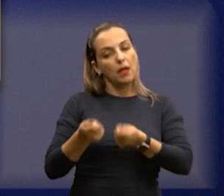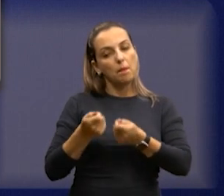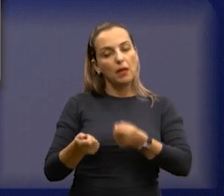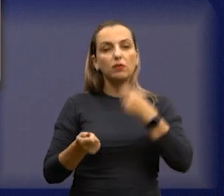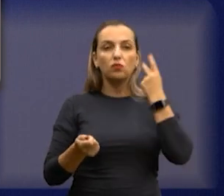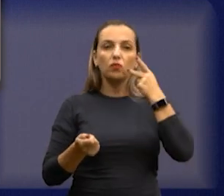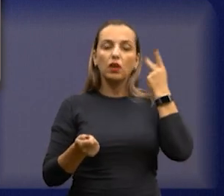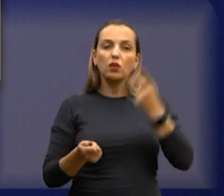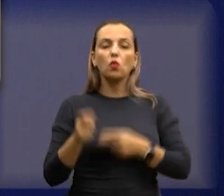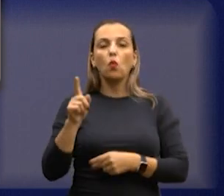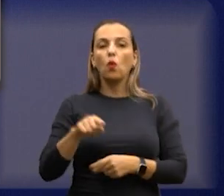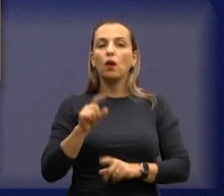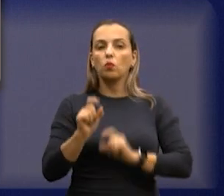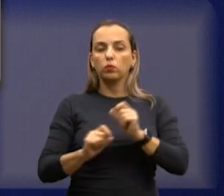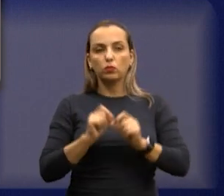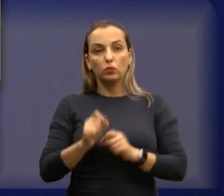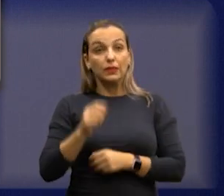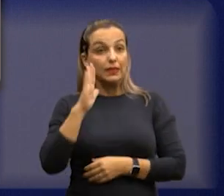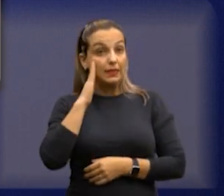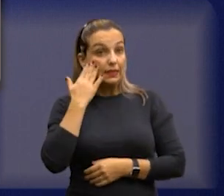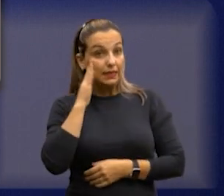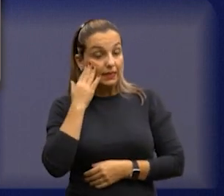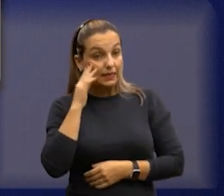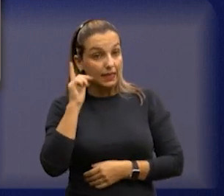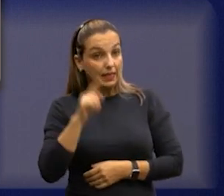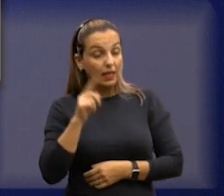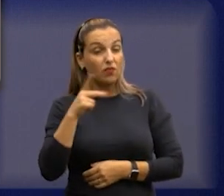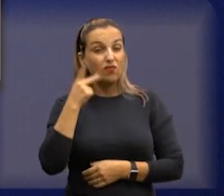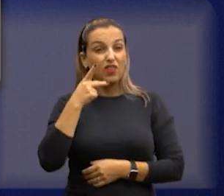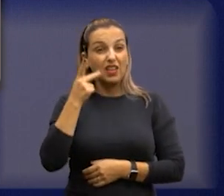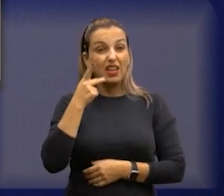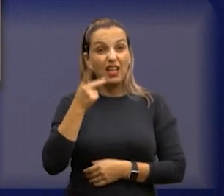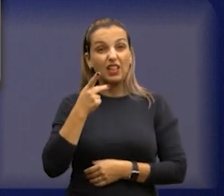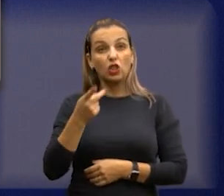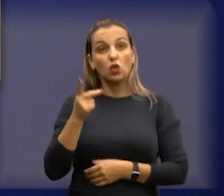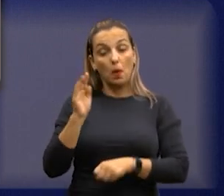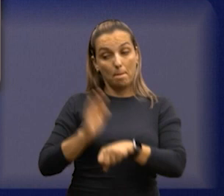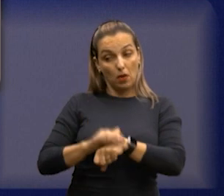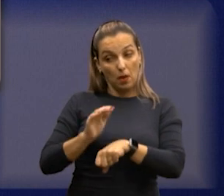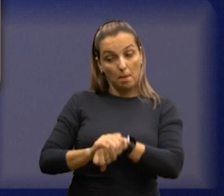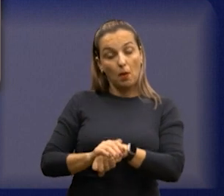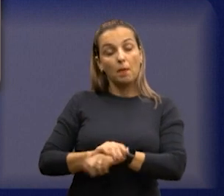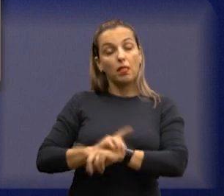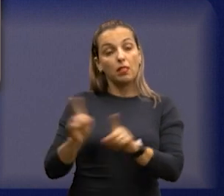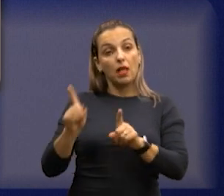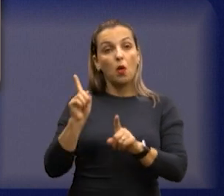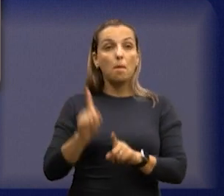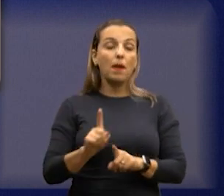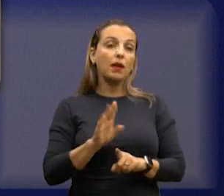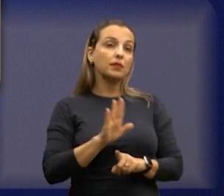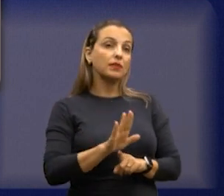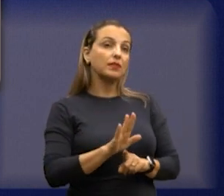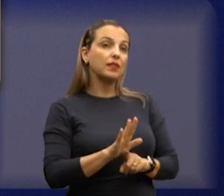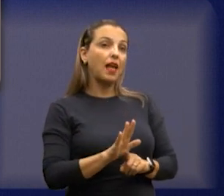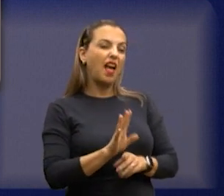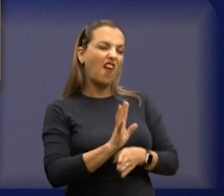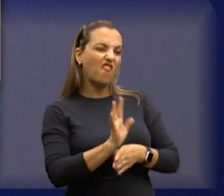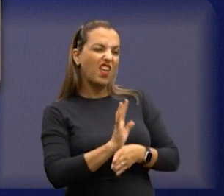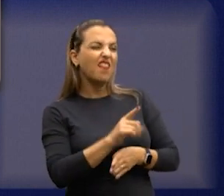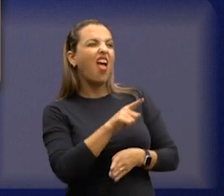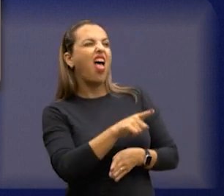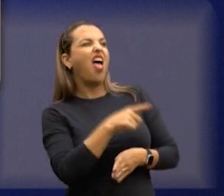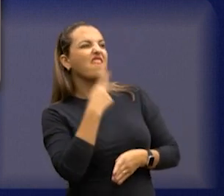falou aqui, eles têm que entender bem que o vereador não executa, porque eu faço vídeos, aí vai um bobinho lá na internet e fala,